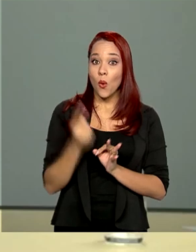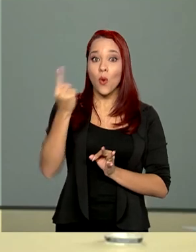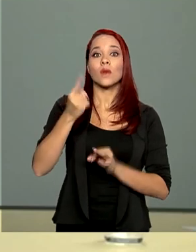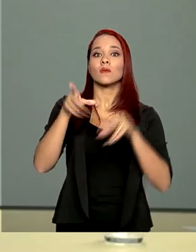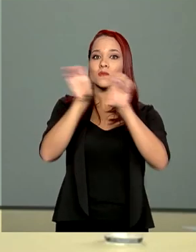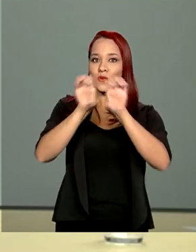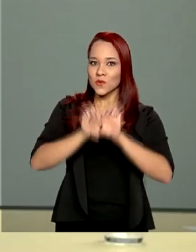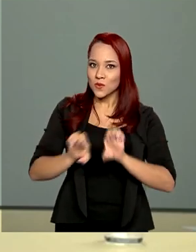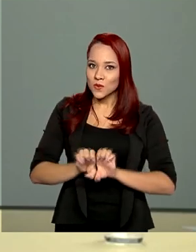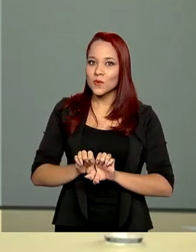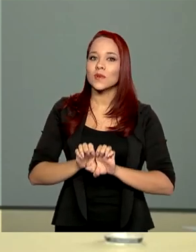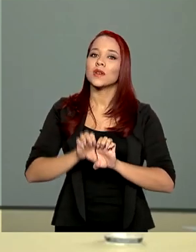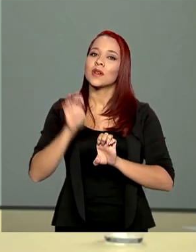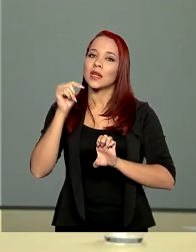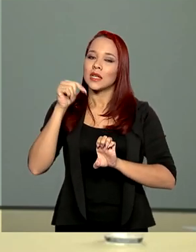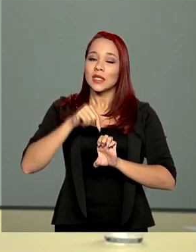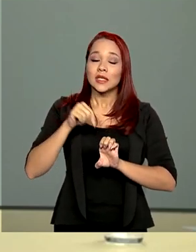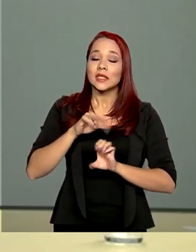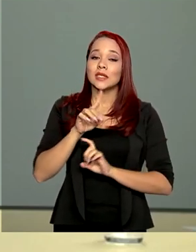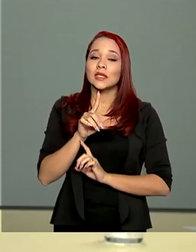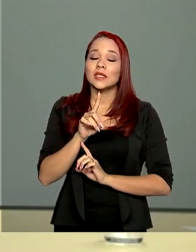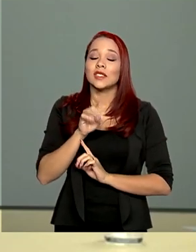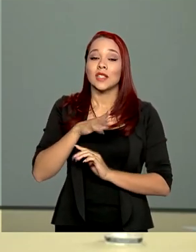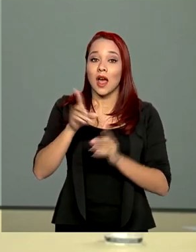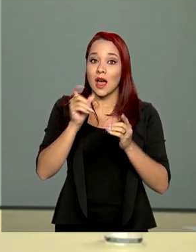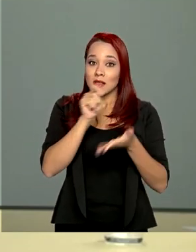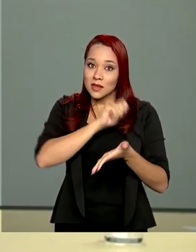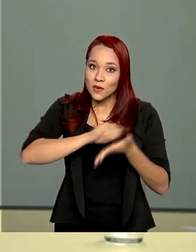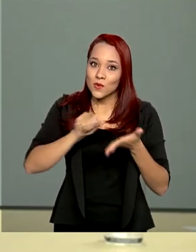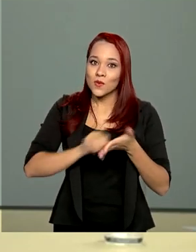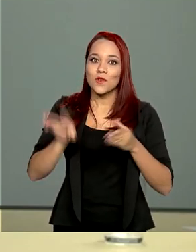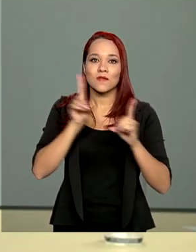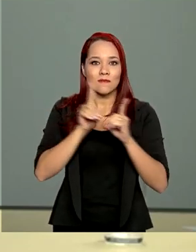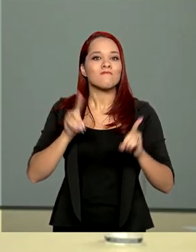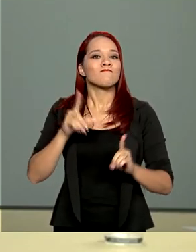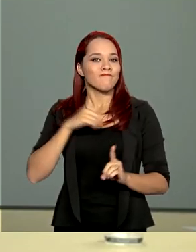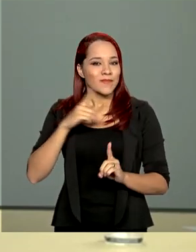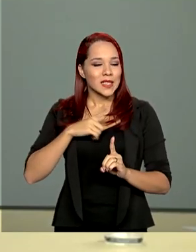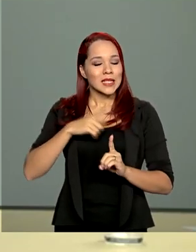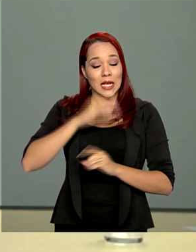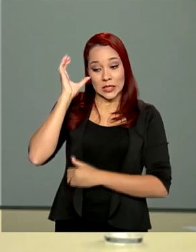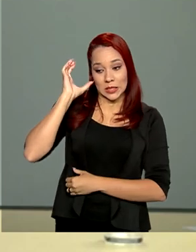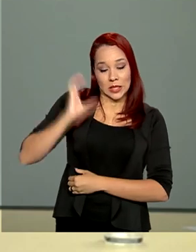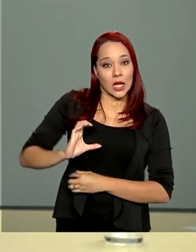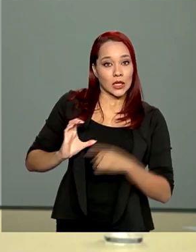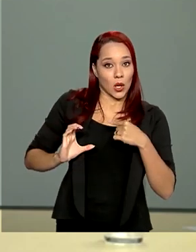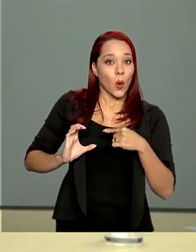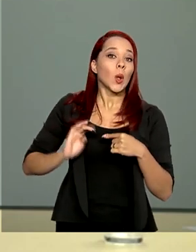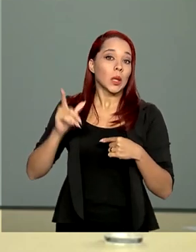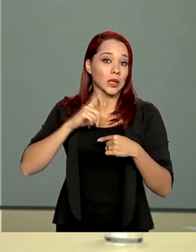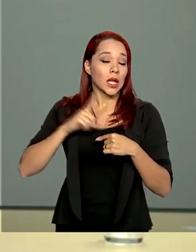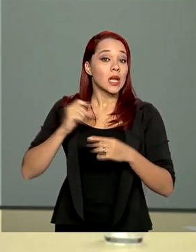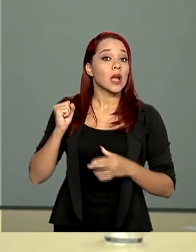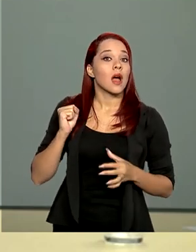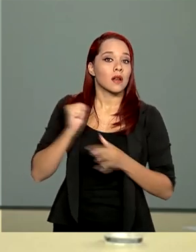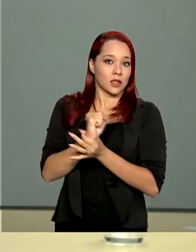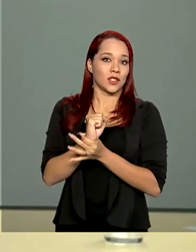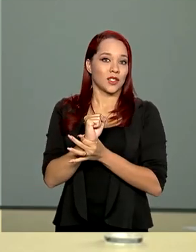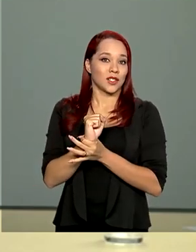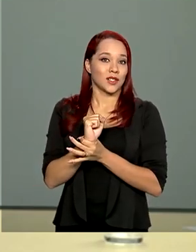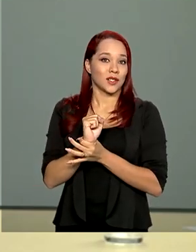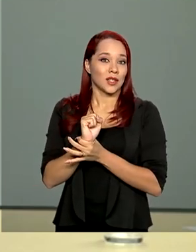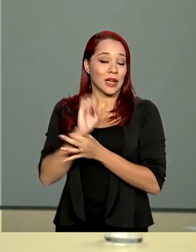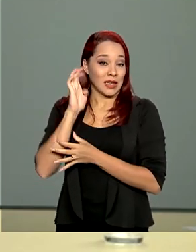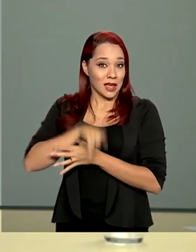infraestrutura de assinaturas digitais que dá ao cidadão a garantia de que